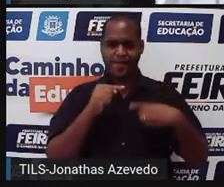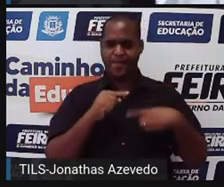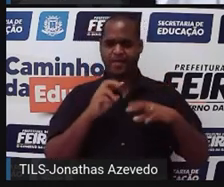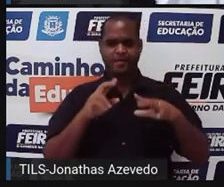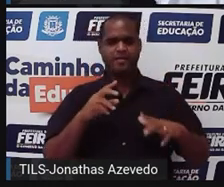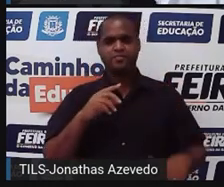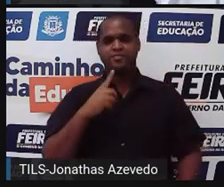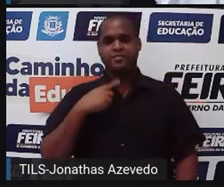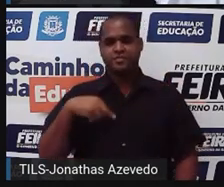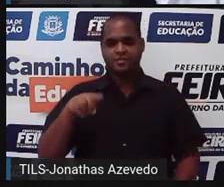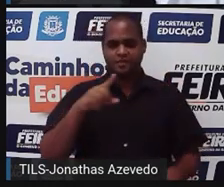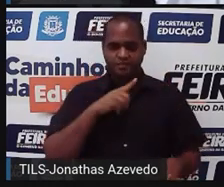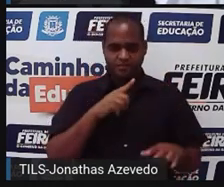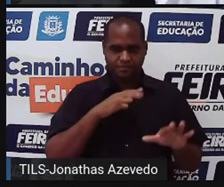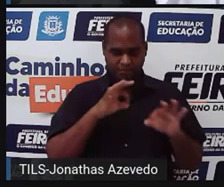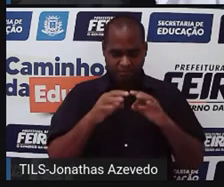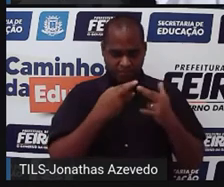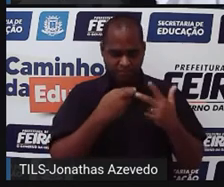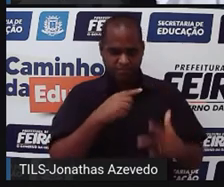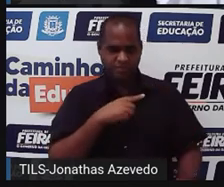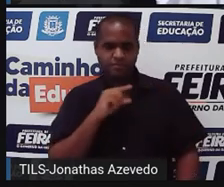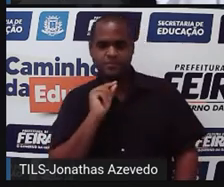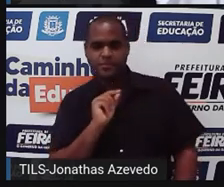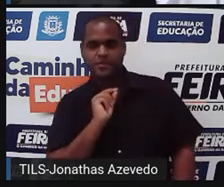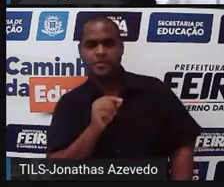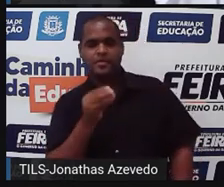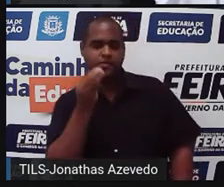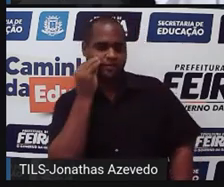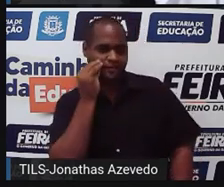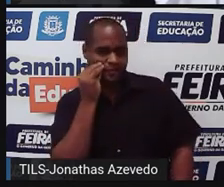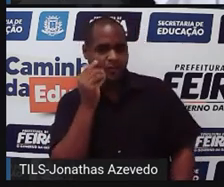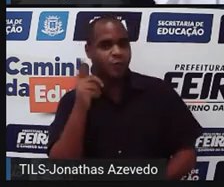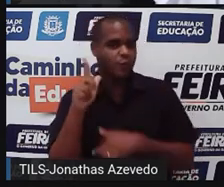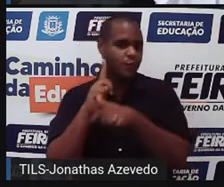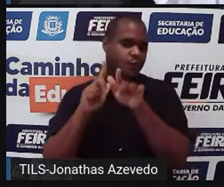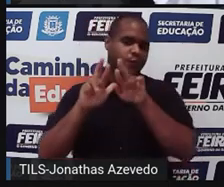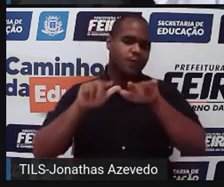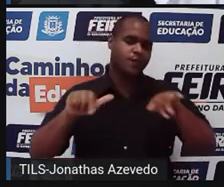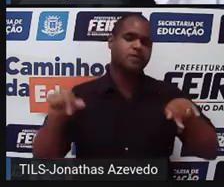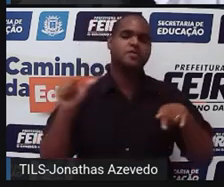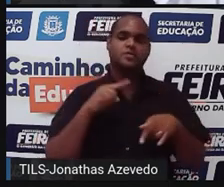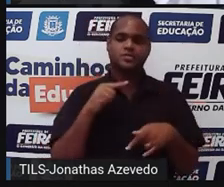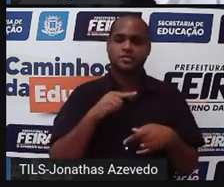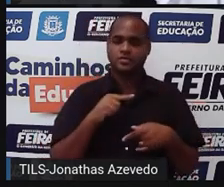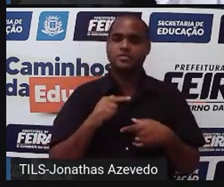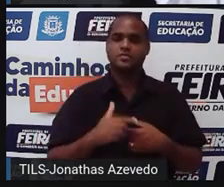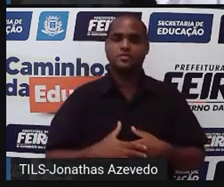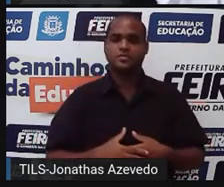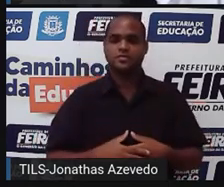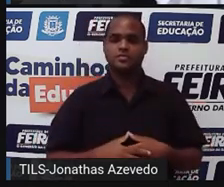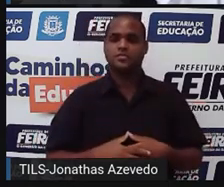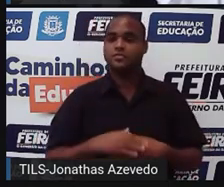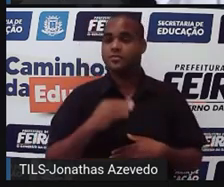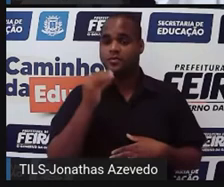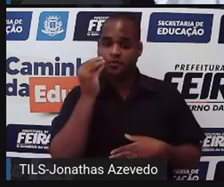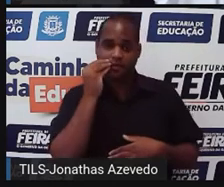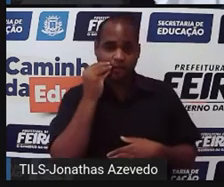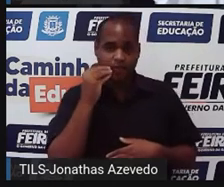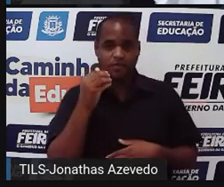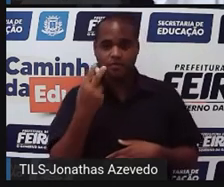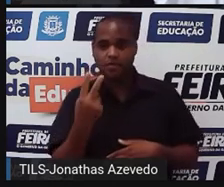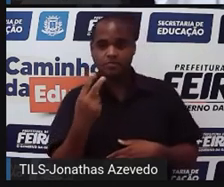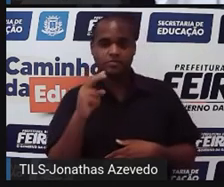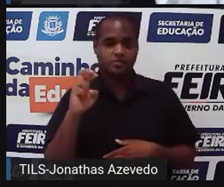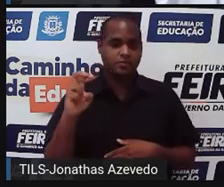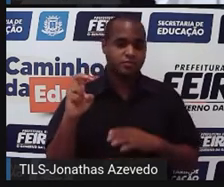Da mesma forma agora, eu vou tentar, eu vou testar com os outros. Tá? Vou ver com o 2 e com o